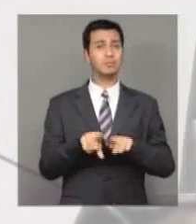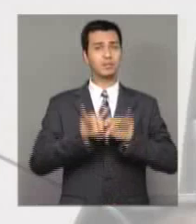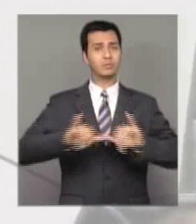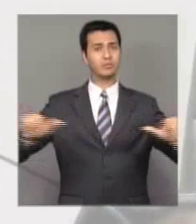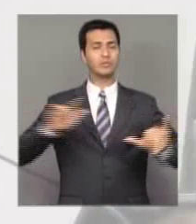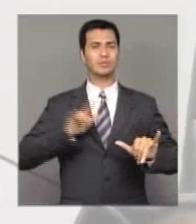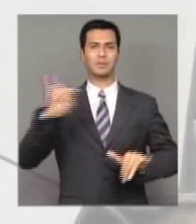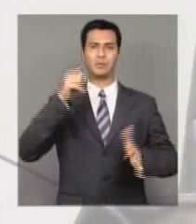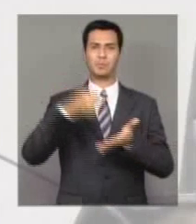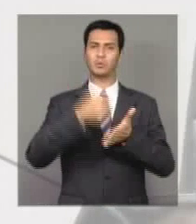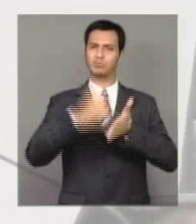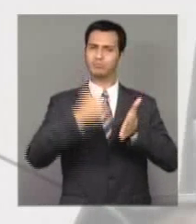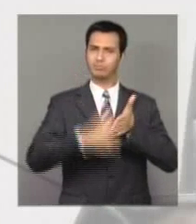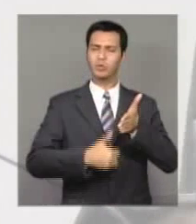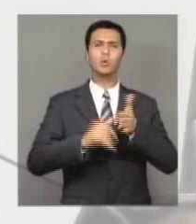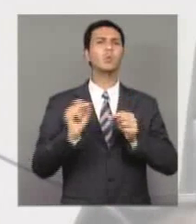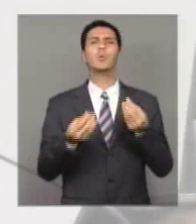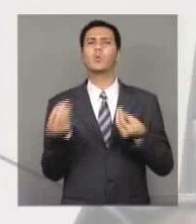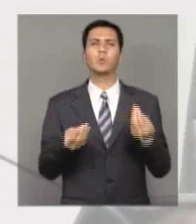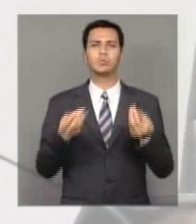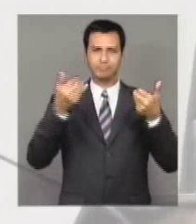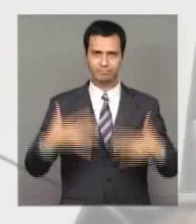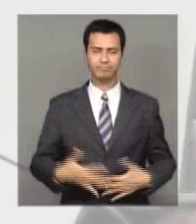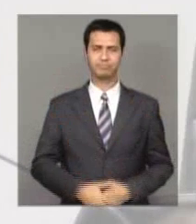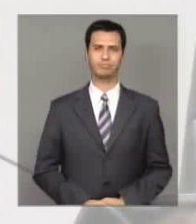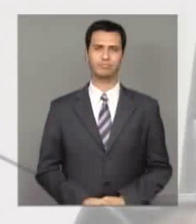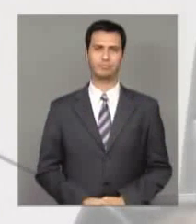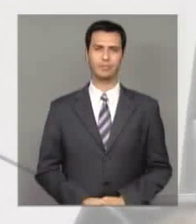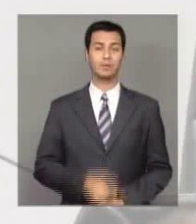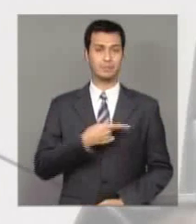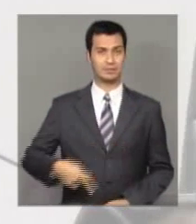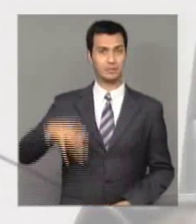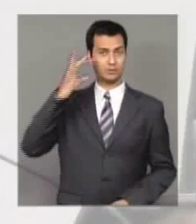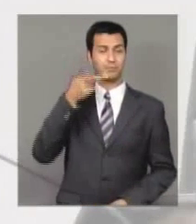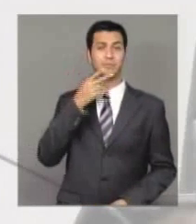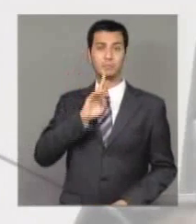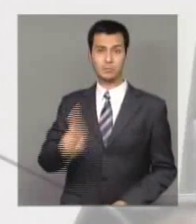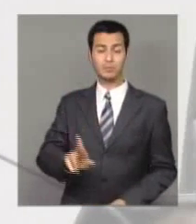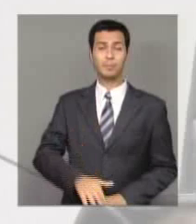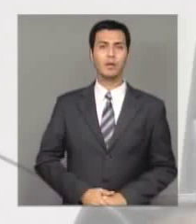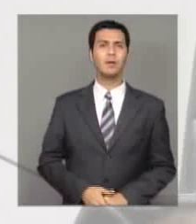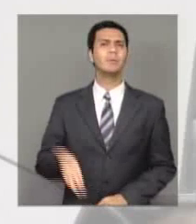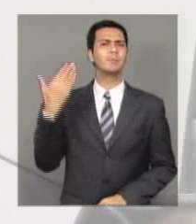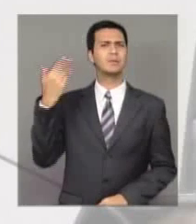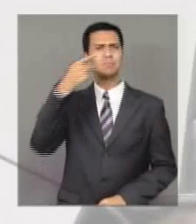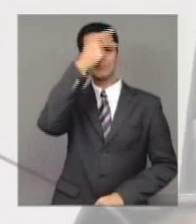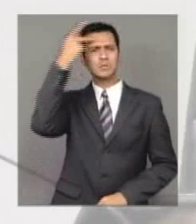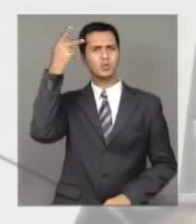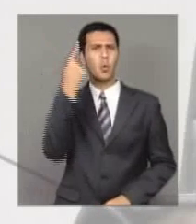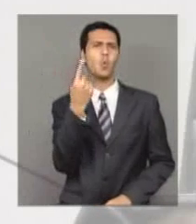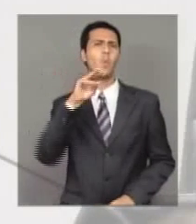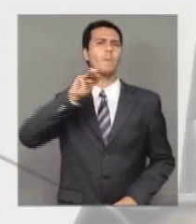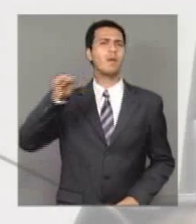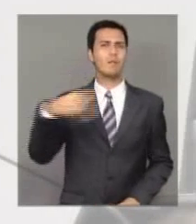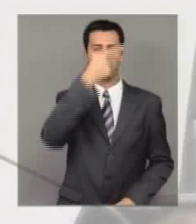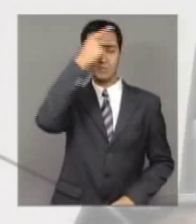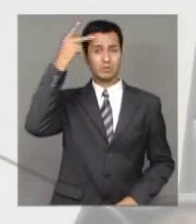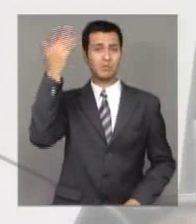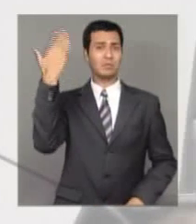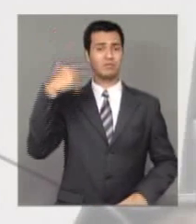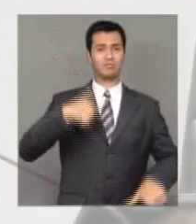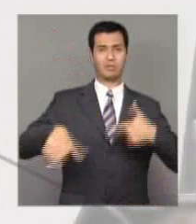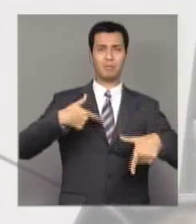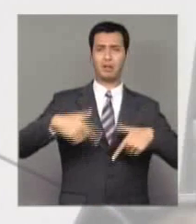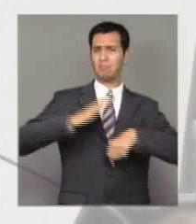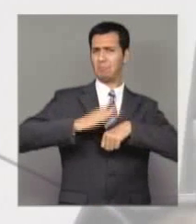Mais de um milhão de pessoas que trabalhavam por conta própria, como costureiras, pipoqueiros, pintores,